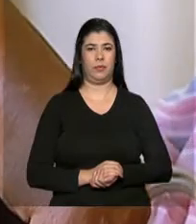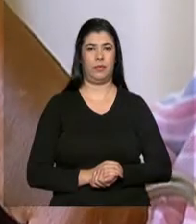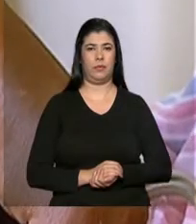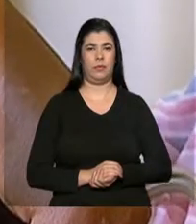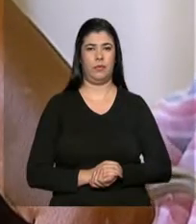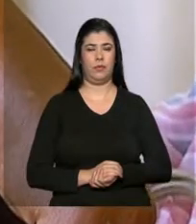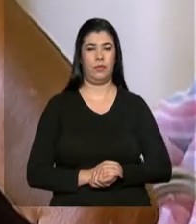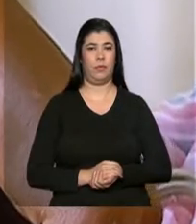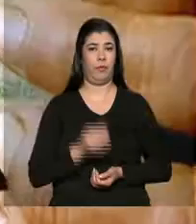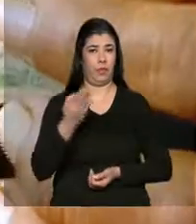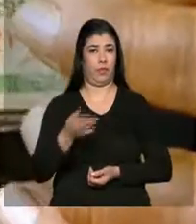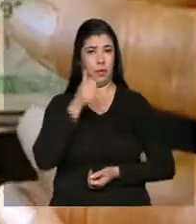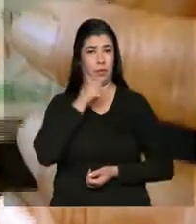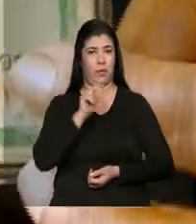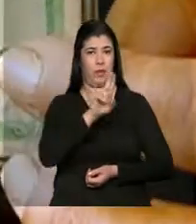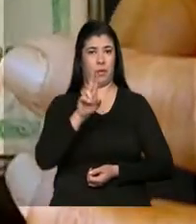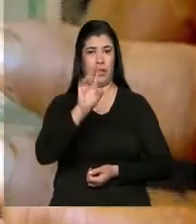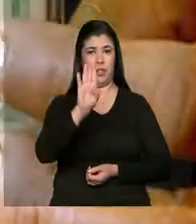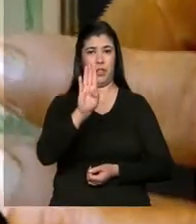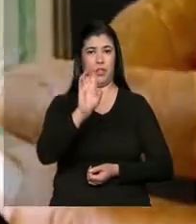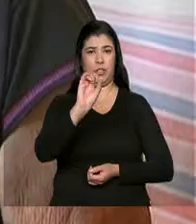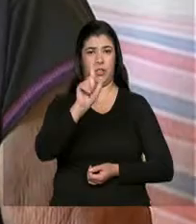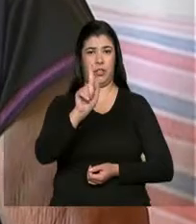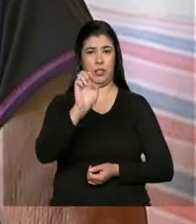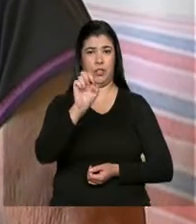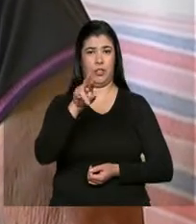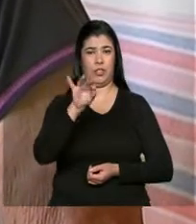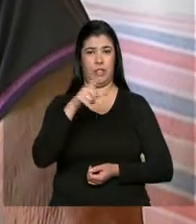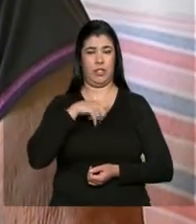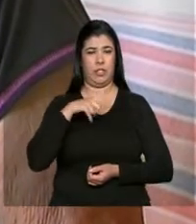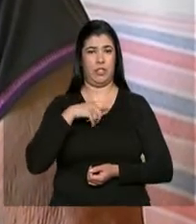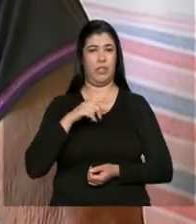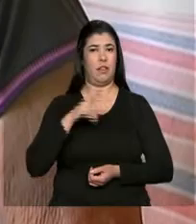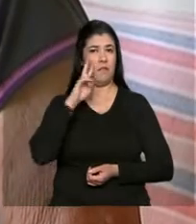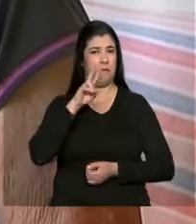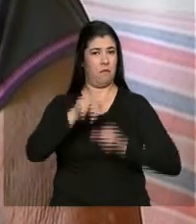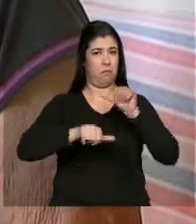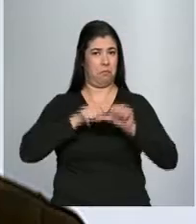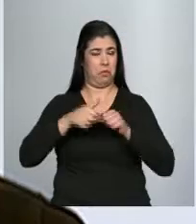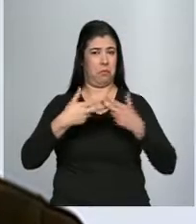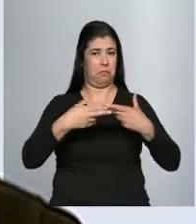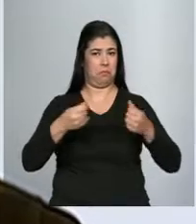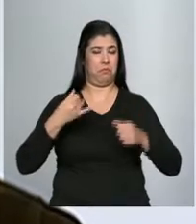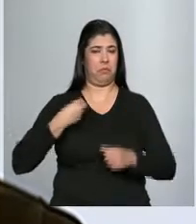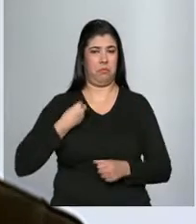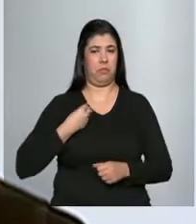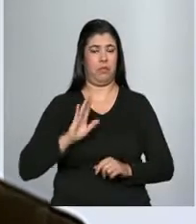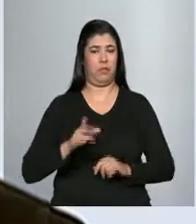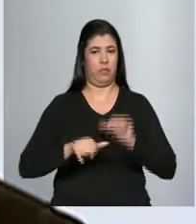Dona Genesi tem 77 anos de idade e viu muita coisa mudar ao longo da vida.